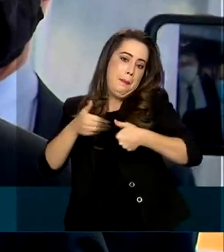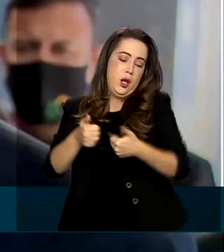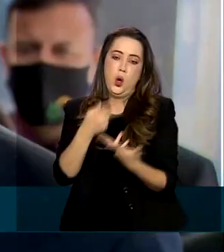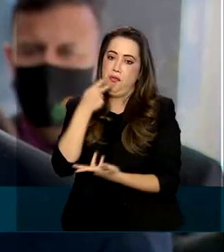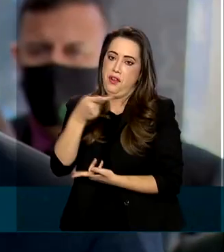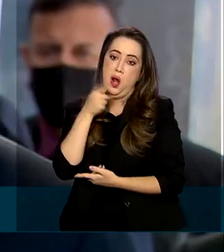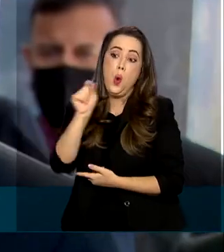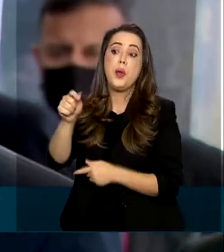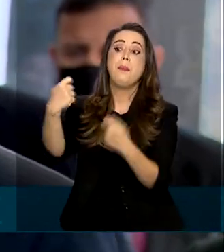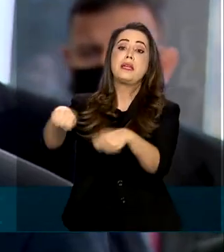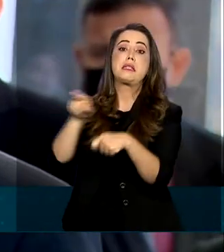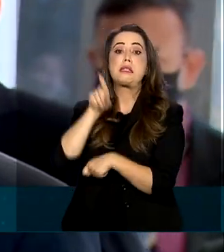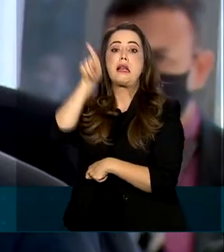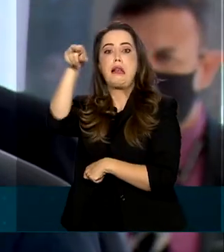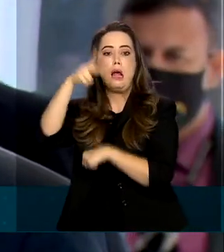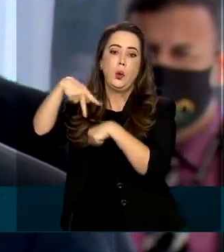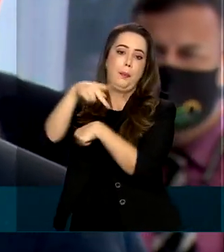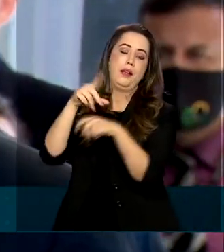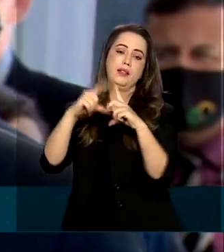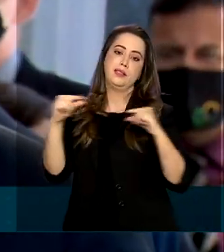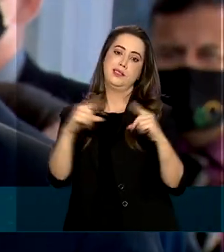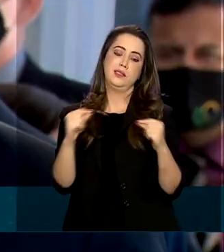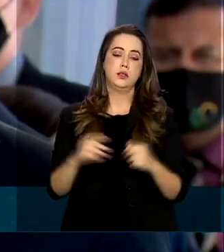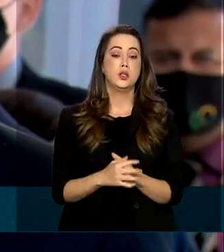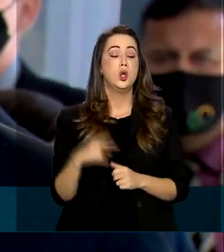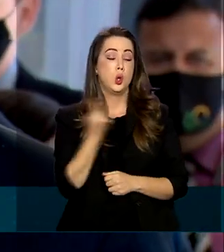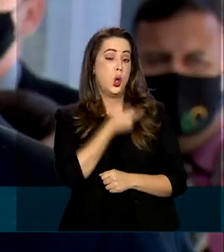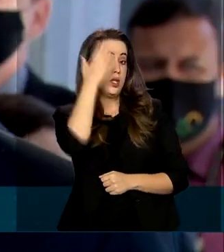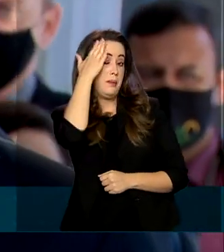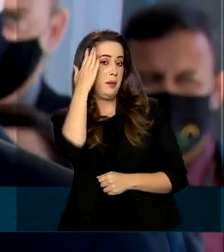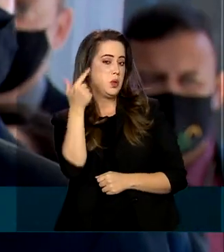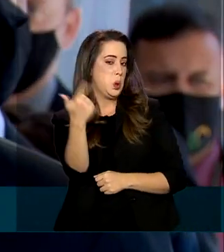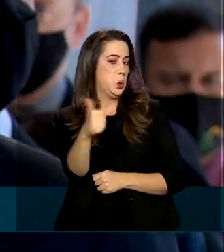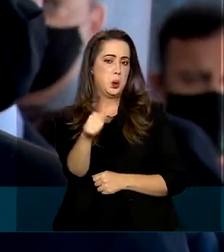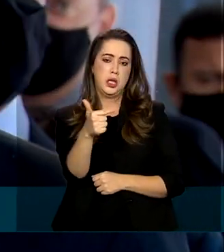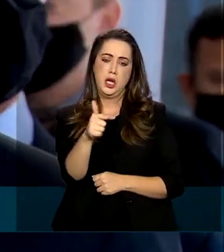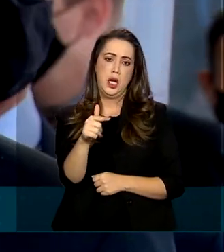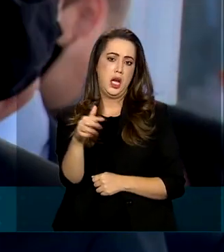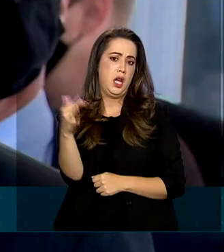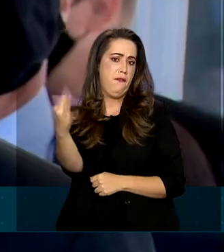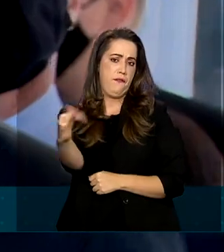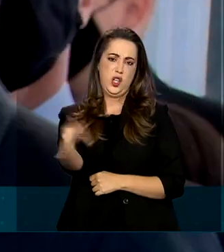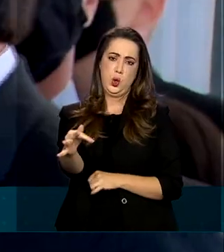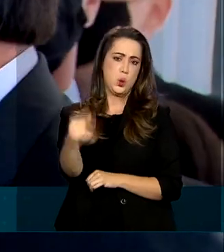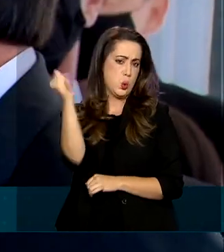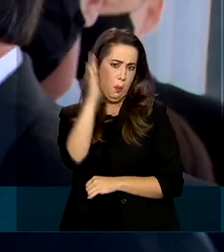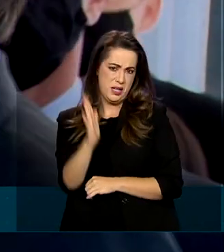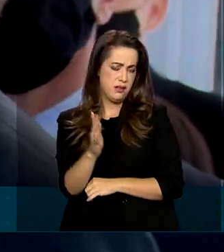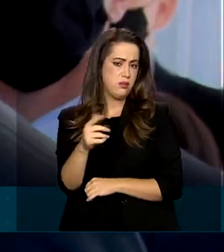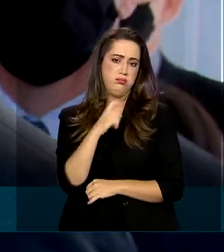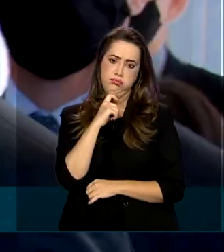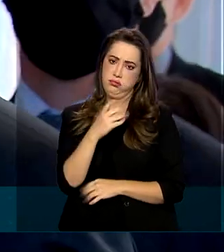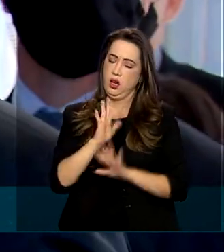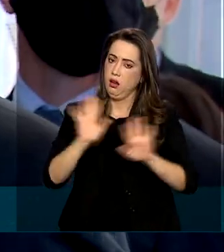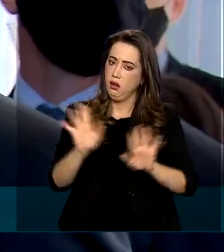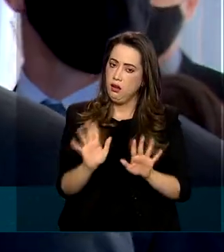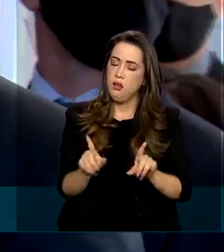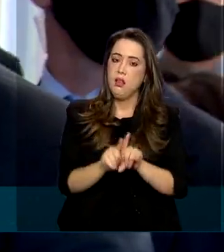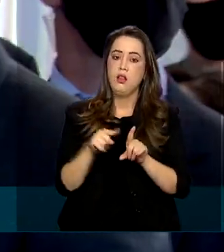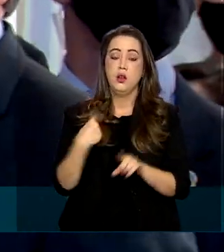precisam. Tivemos informações que não tem nenhum ferido grave. Por uma coincidência, ontem a nossa